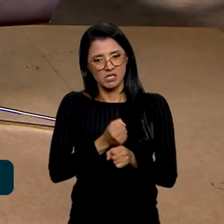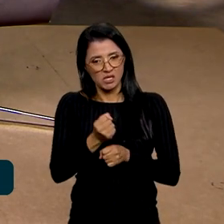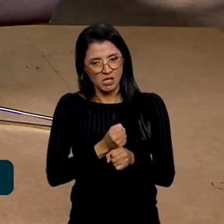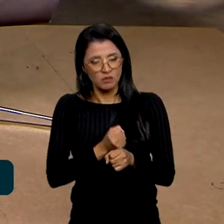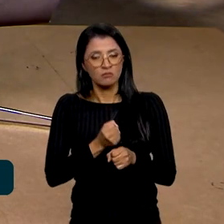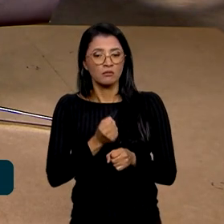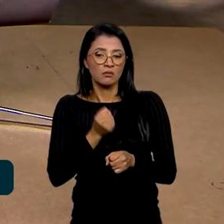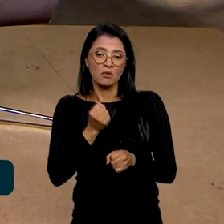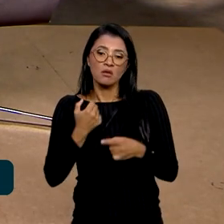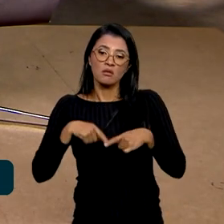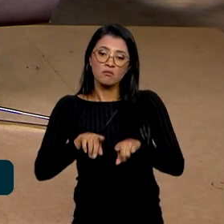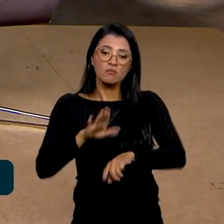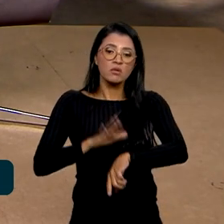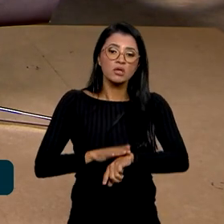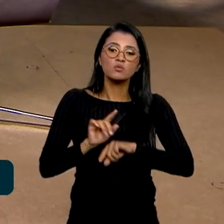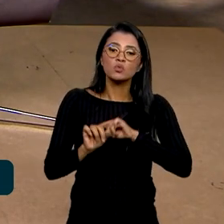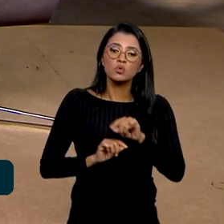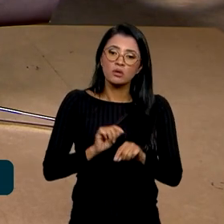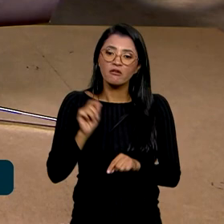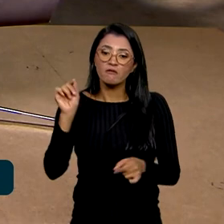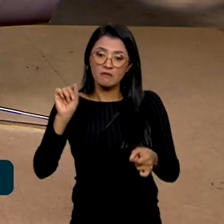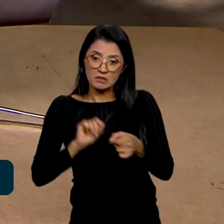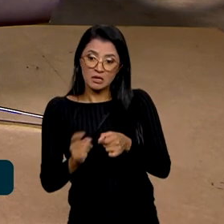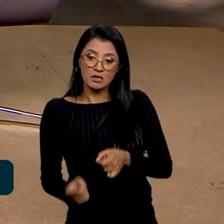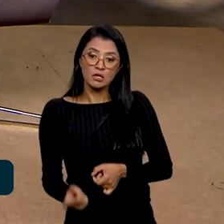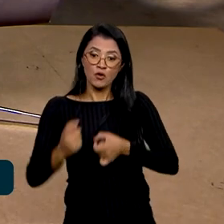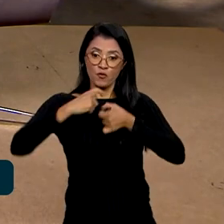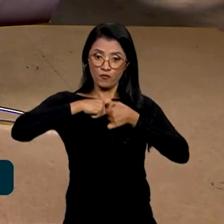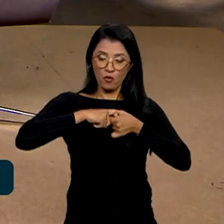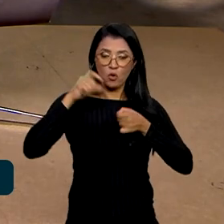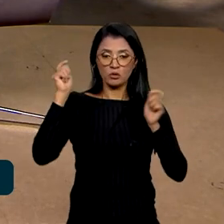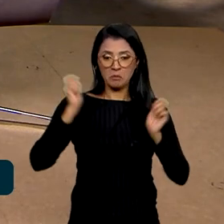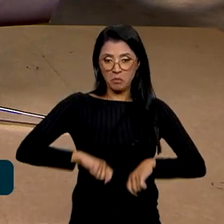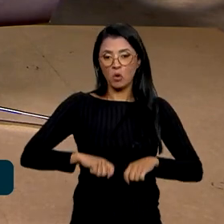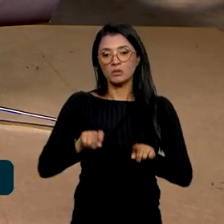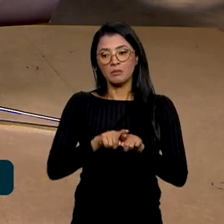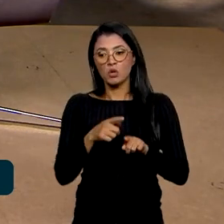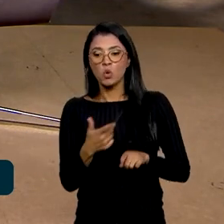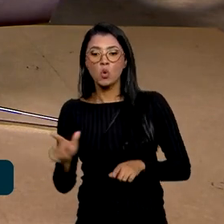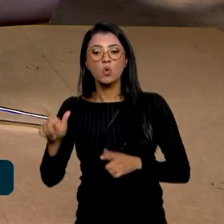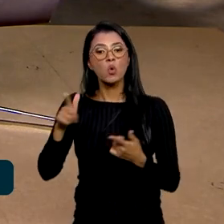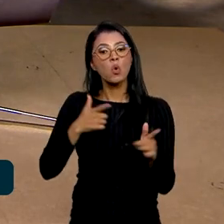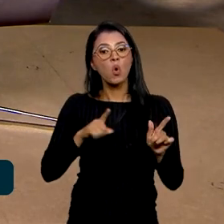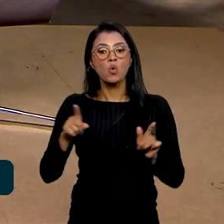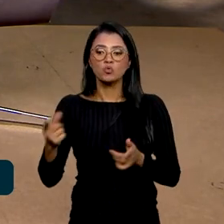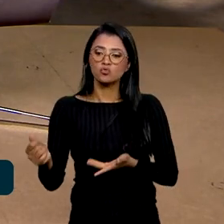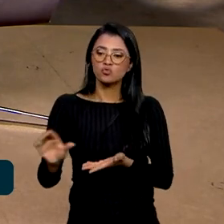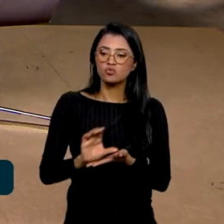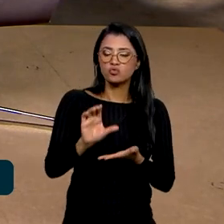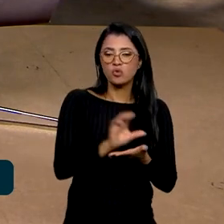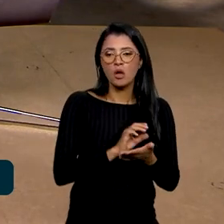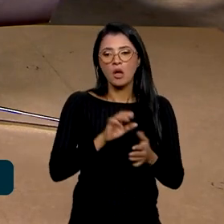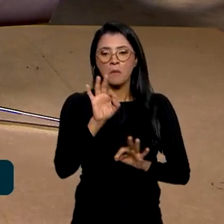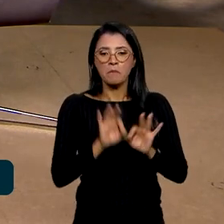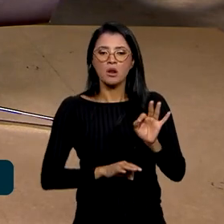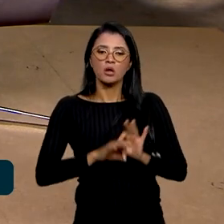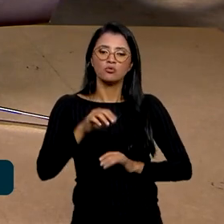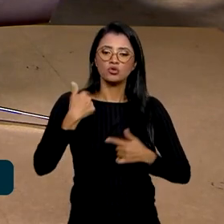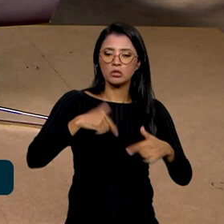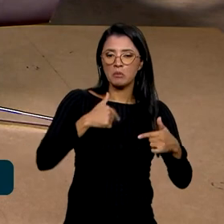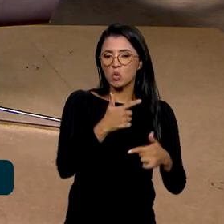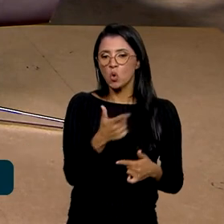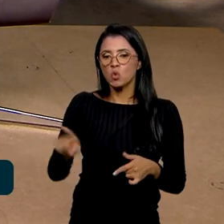e ao mesmo tempo fazer com que essa ativação, eles possam alavancar também outros recursos, planos de trabalho, outros tipos de